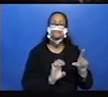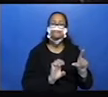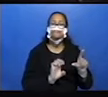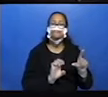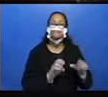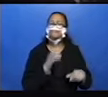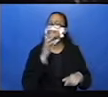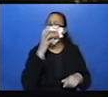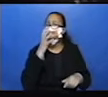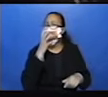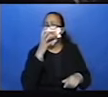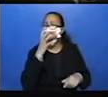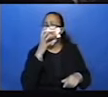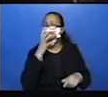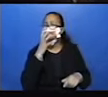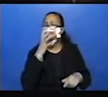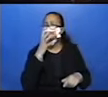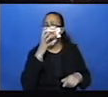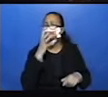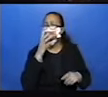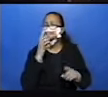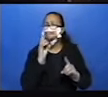O cão segue sua dona.